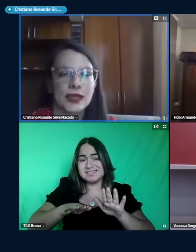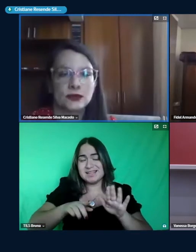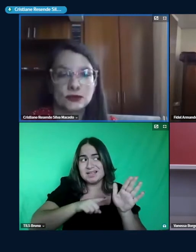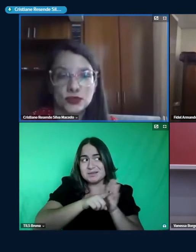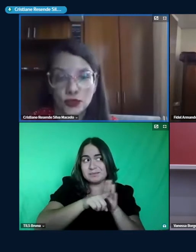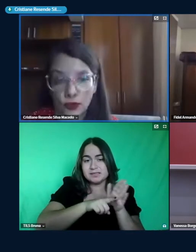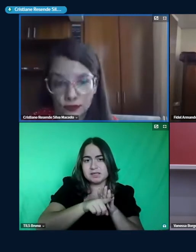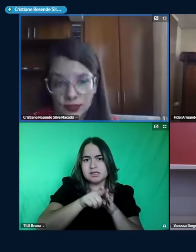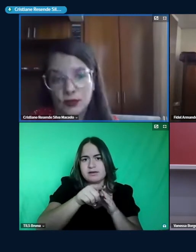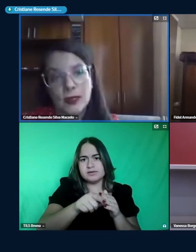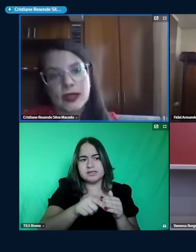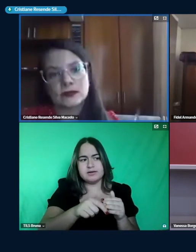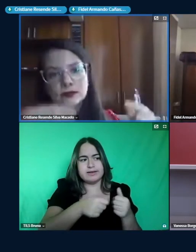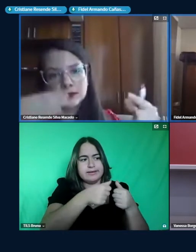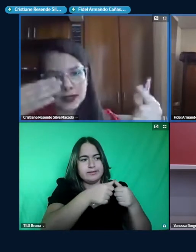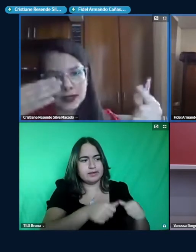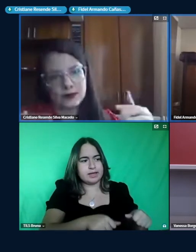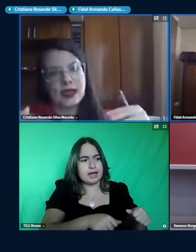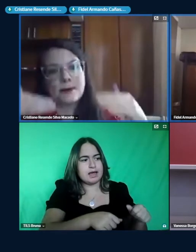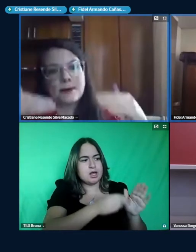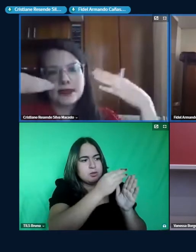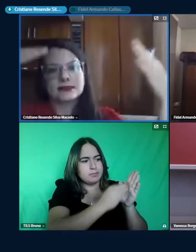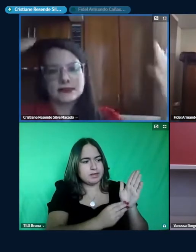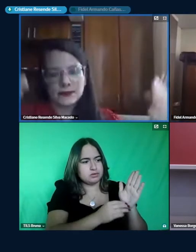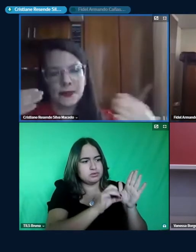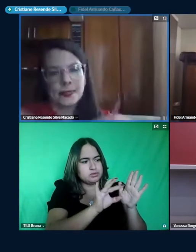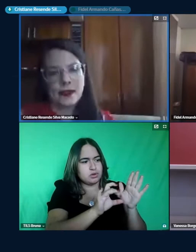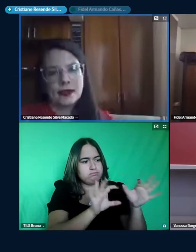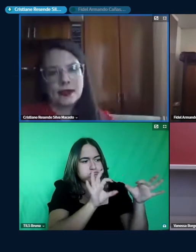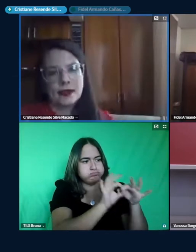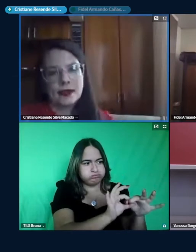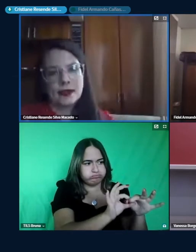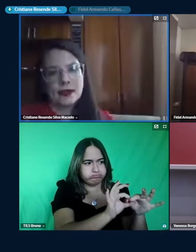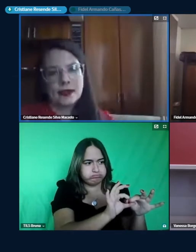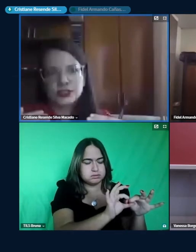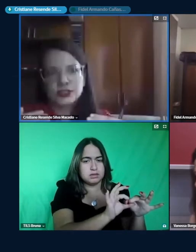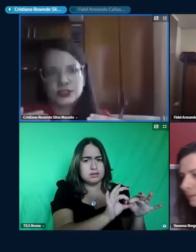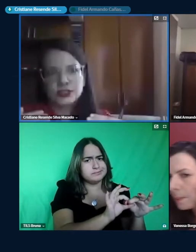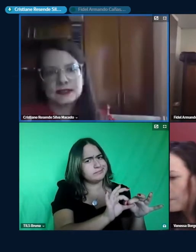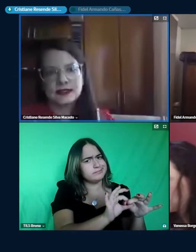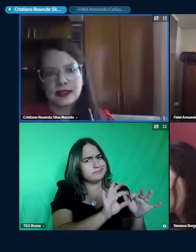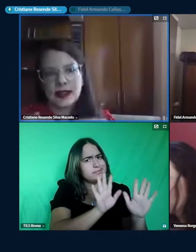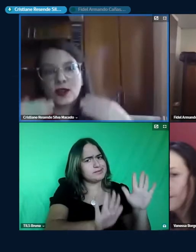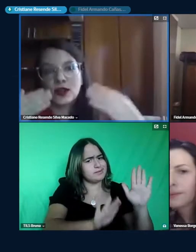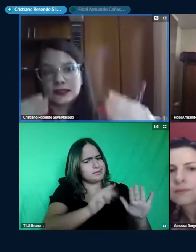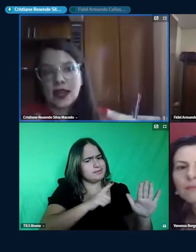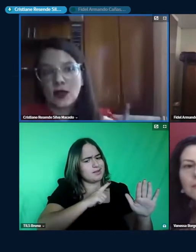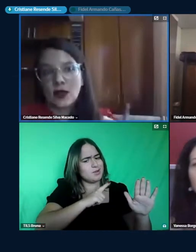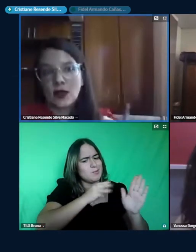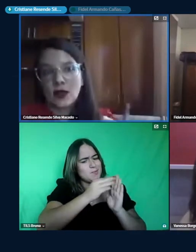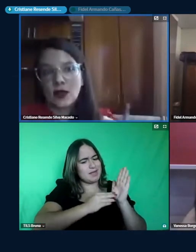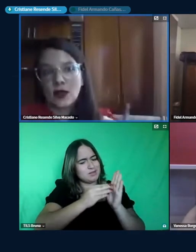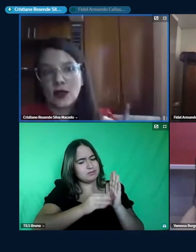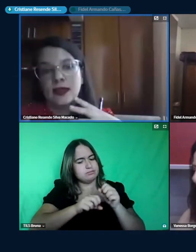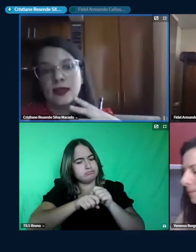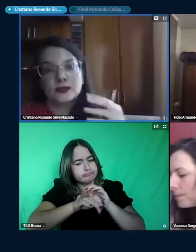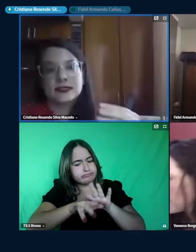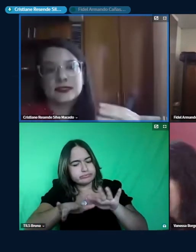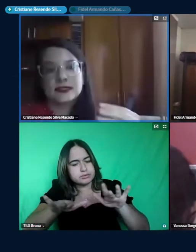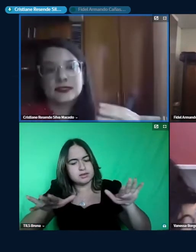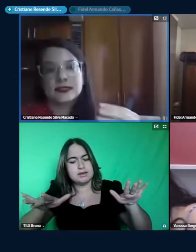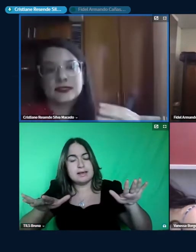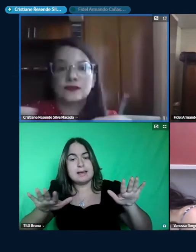amarrado num método só tem um método que é mais saliente né mas na nossa aula você também